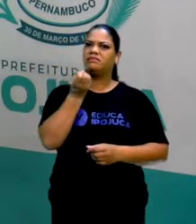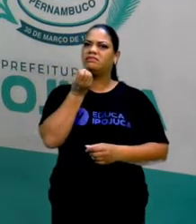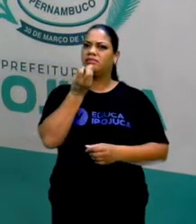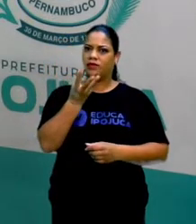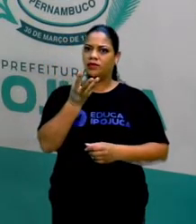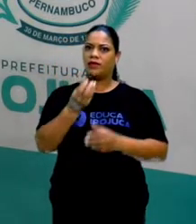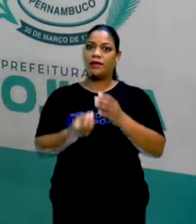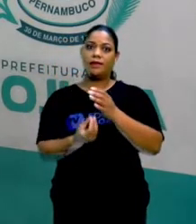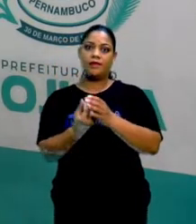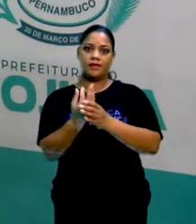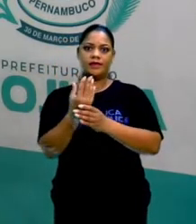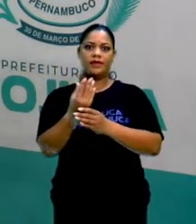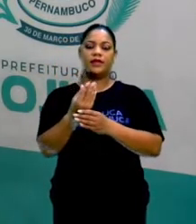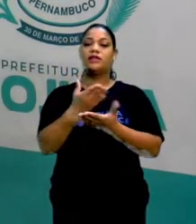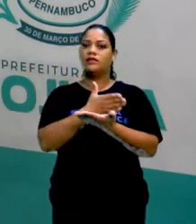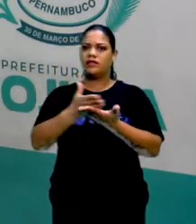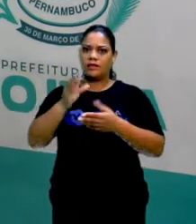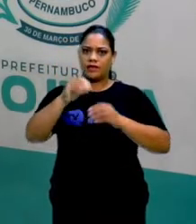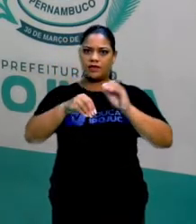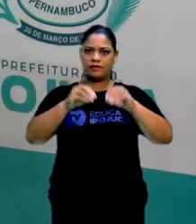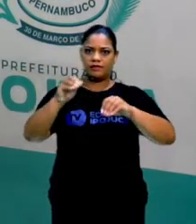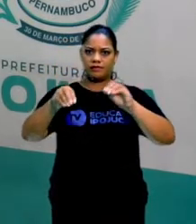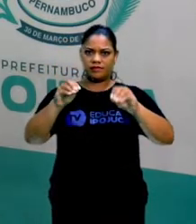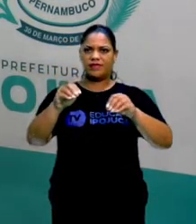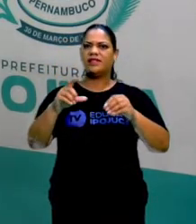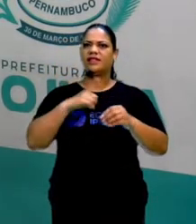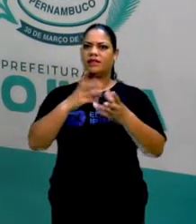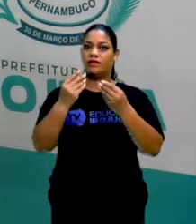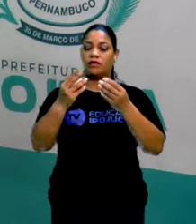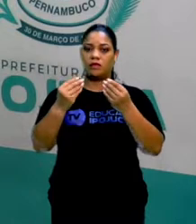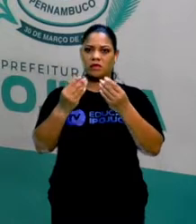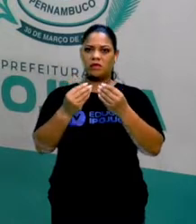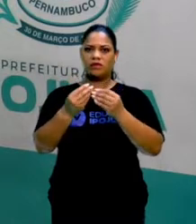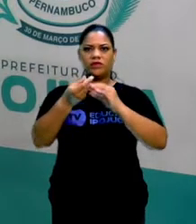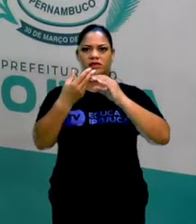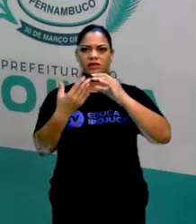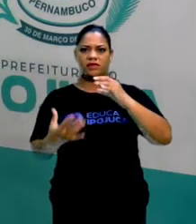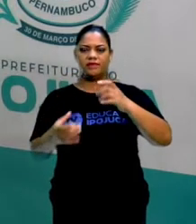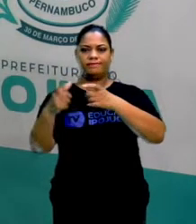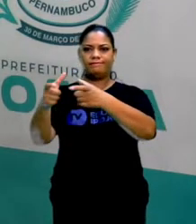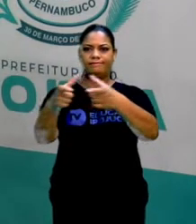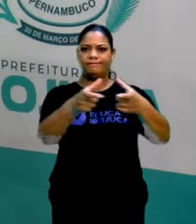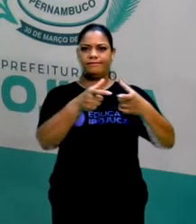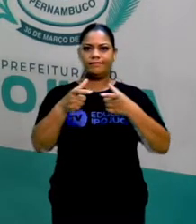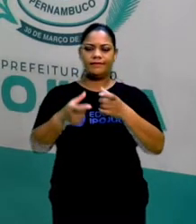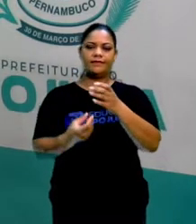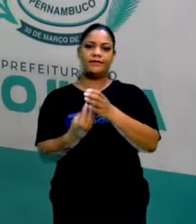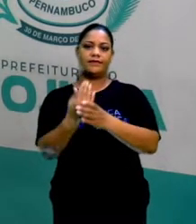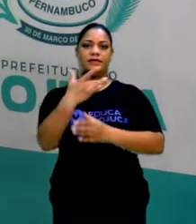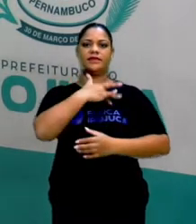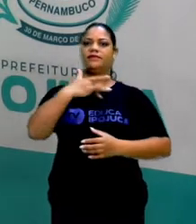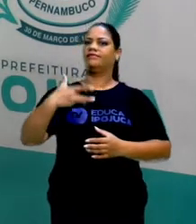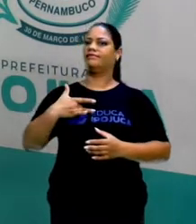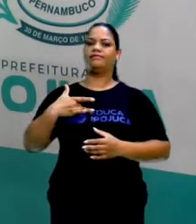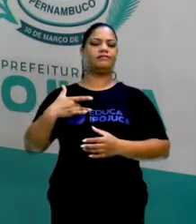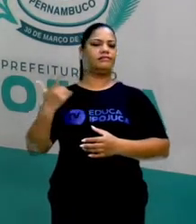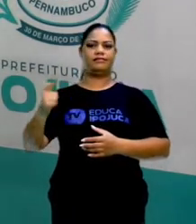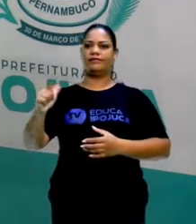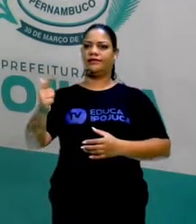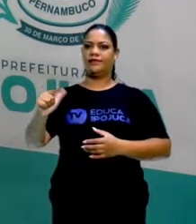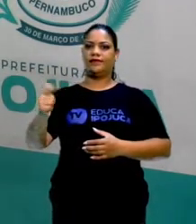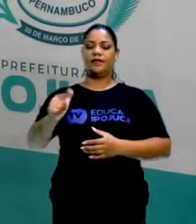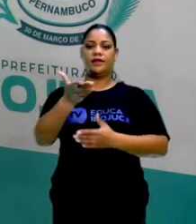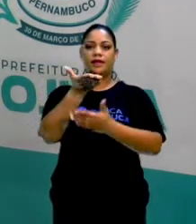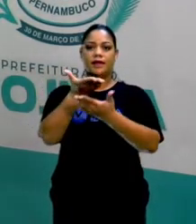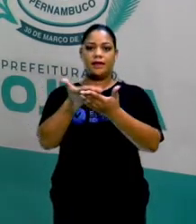Se a gente começar a plantar naquela terra que passou por muita erosão, ela não vai crescer. Ela não vai crescer uma planta saudável. Ela